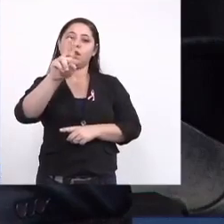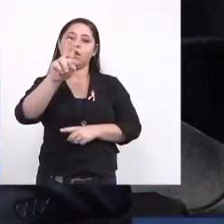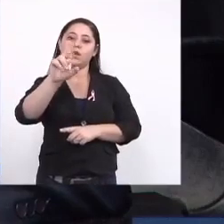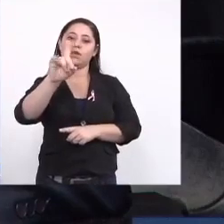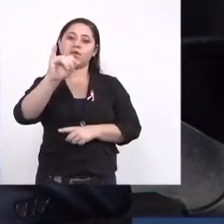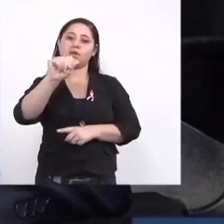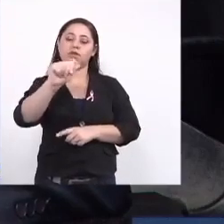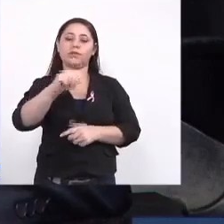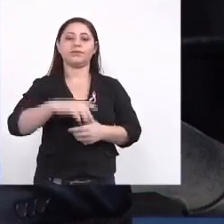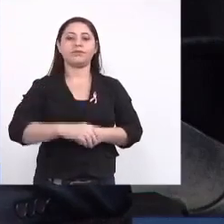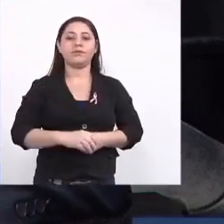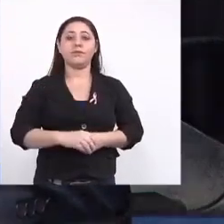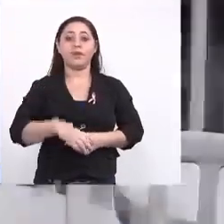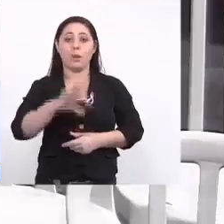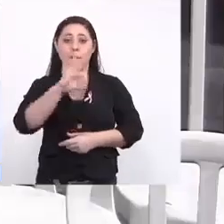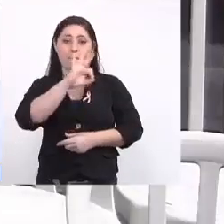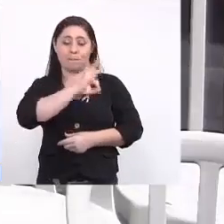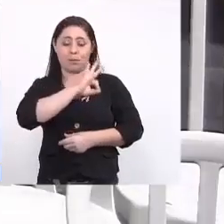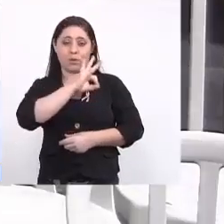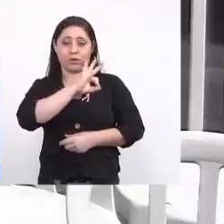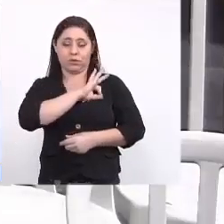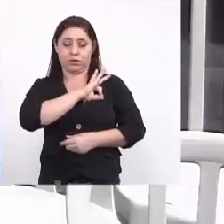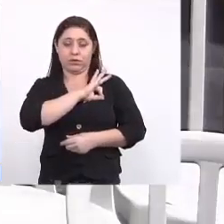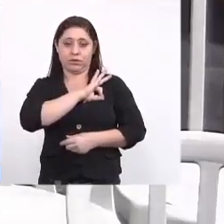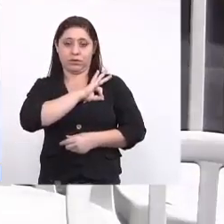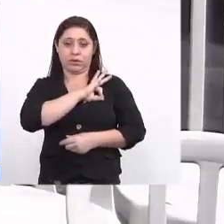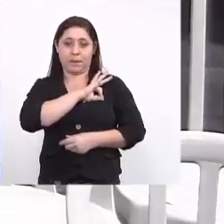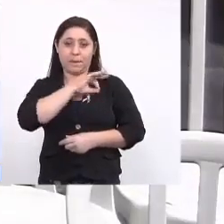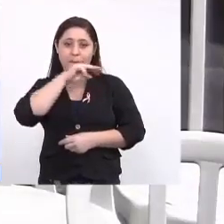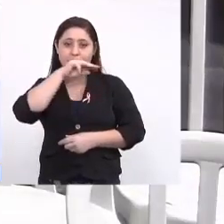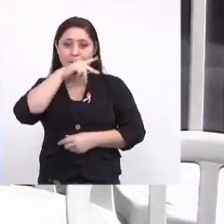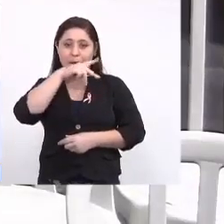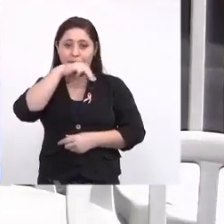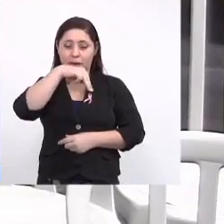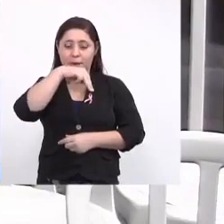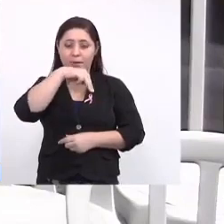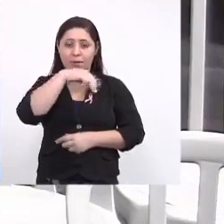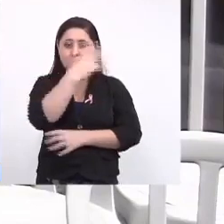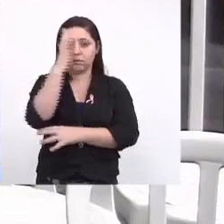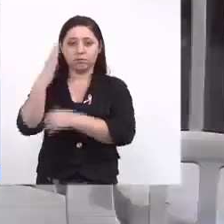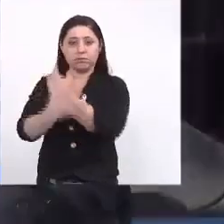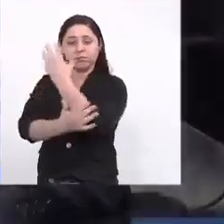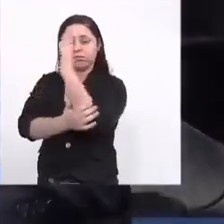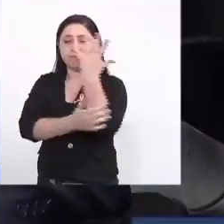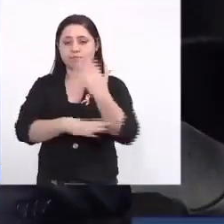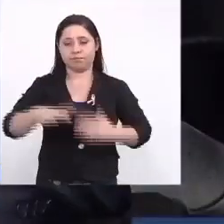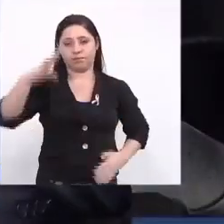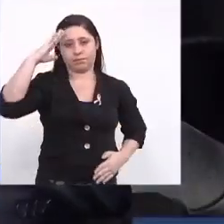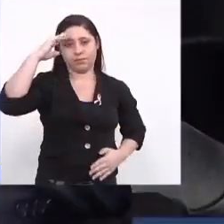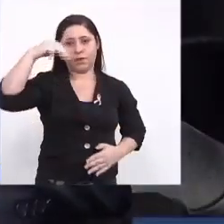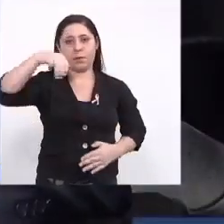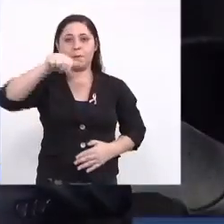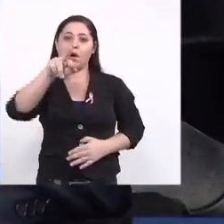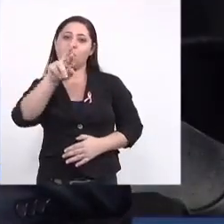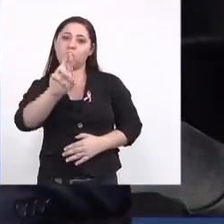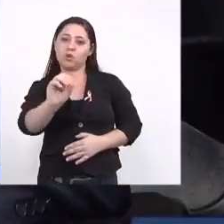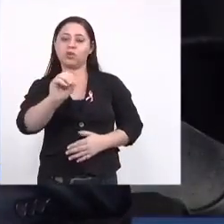representando a Polícia Militar Ambiental, o Sargento Mauro Andrade,